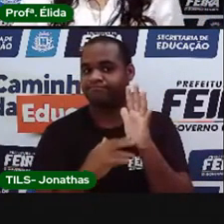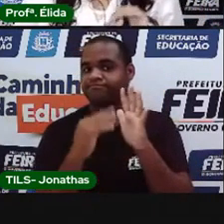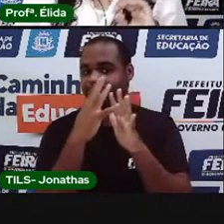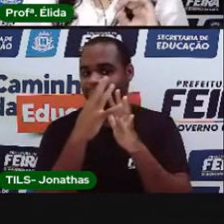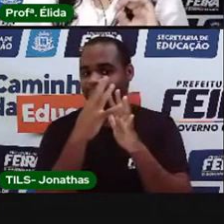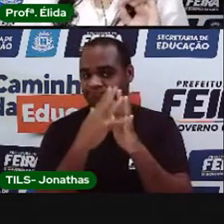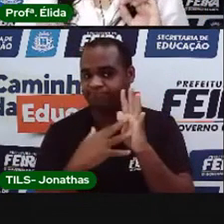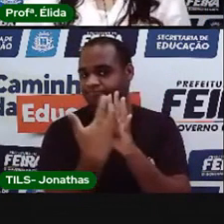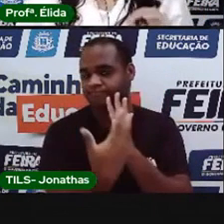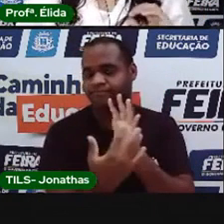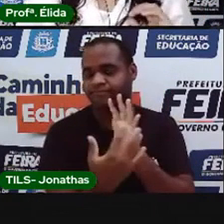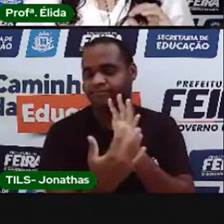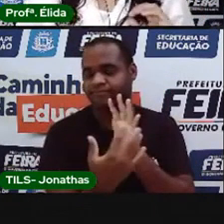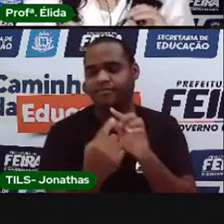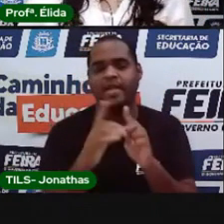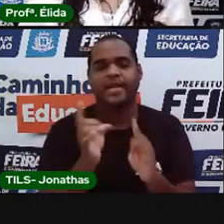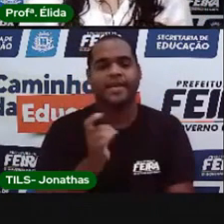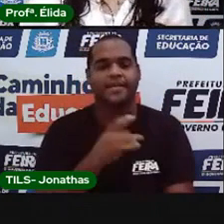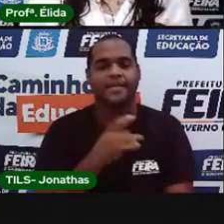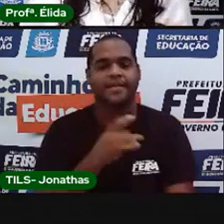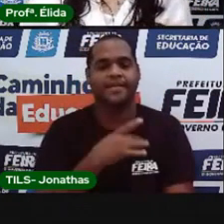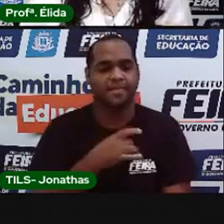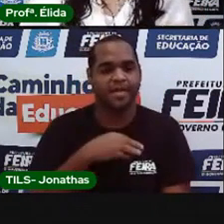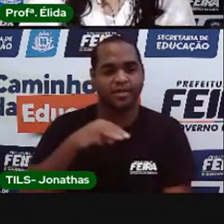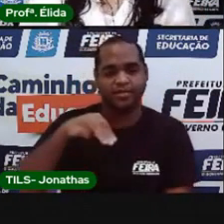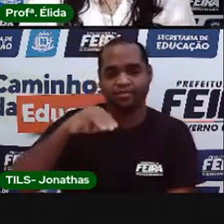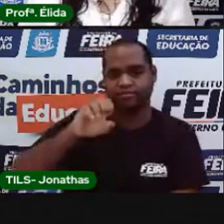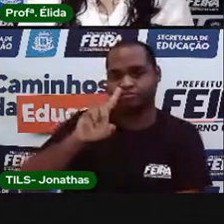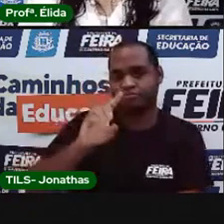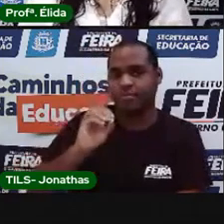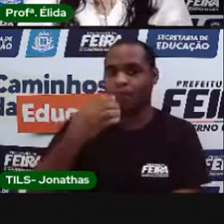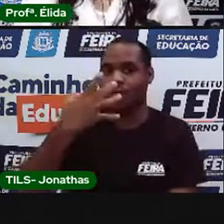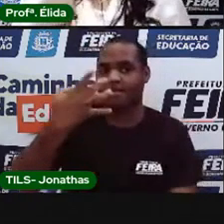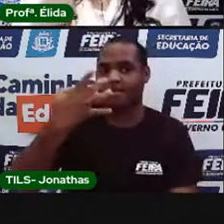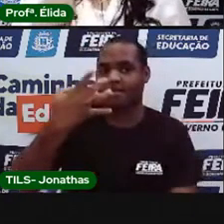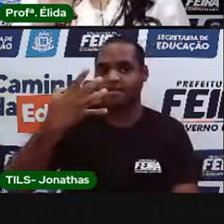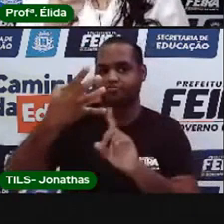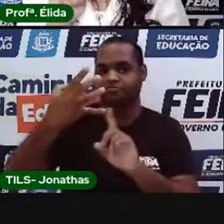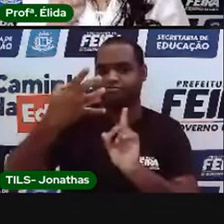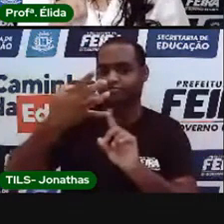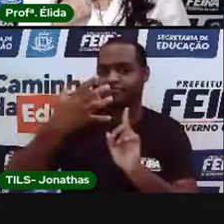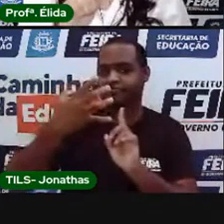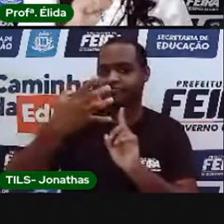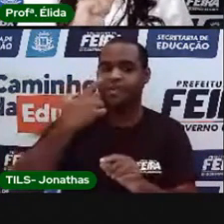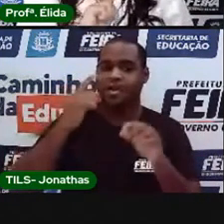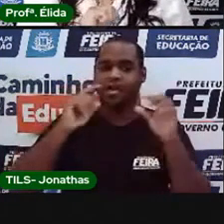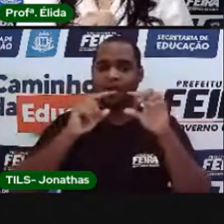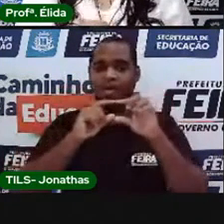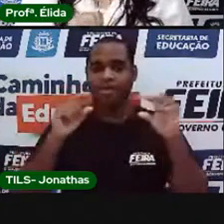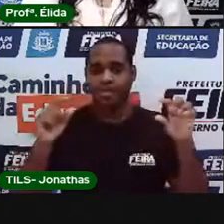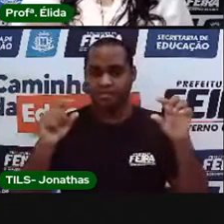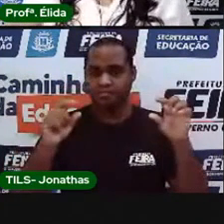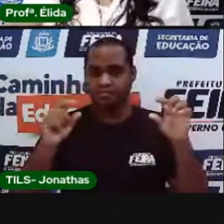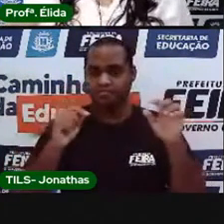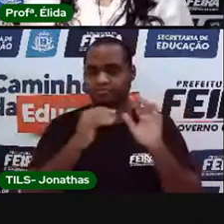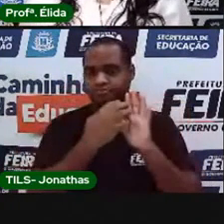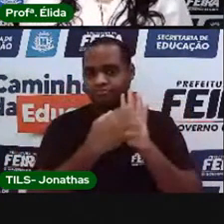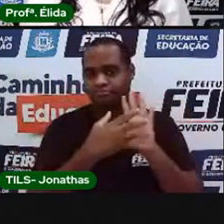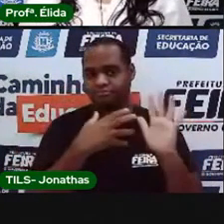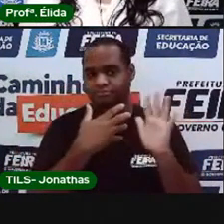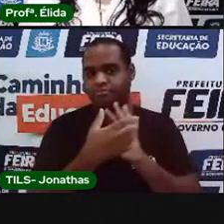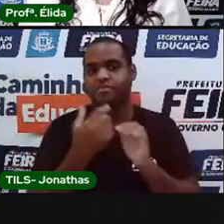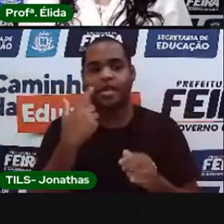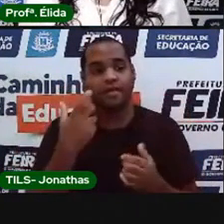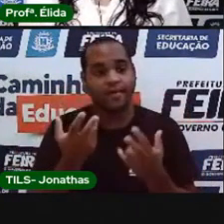medo está na quarta linha, na primeira coluna. Vê se você consegue